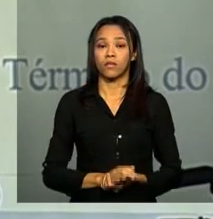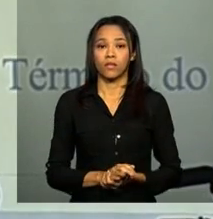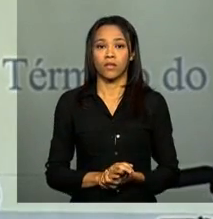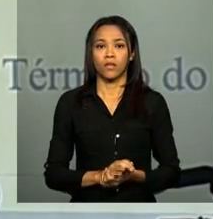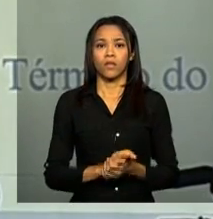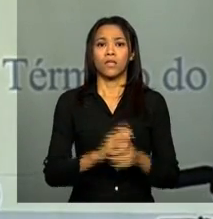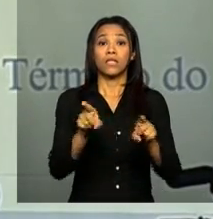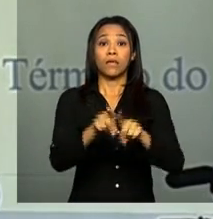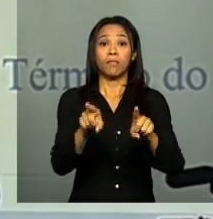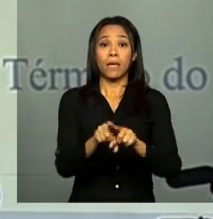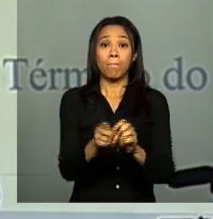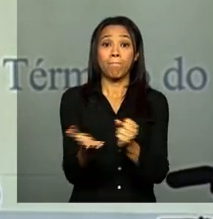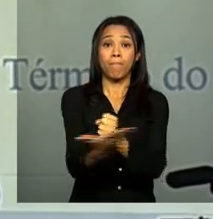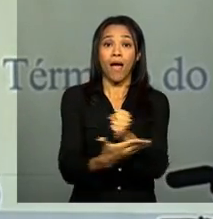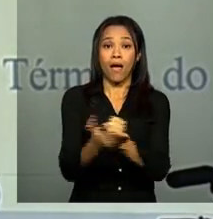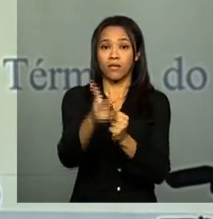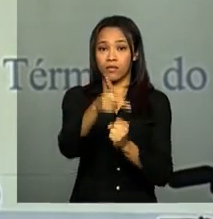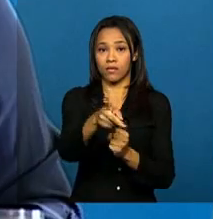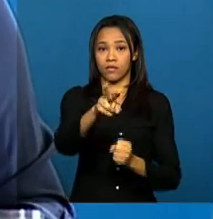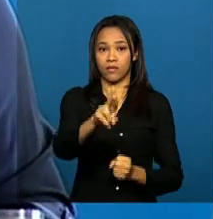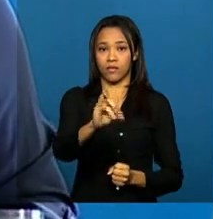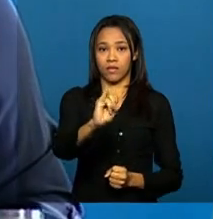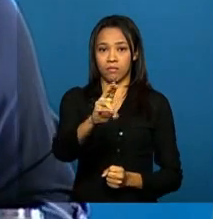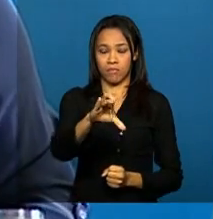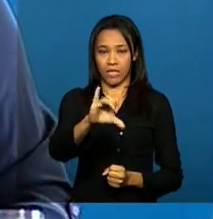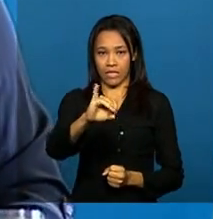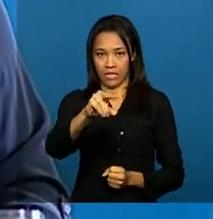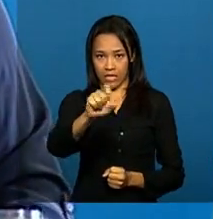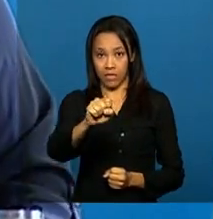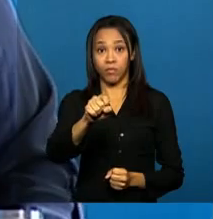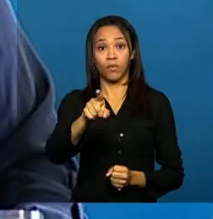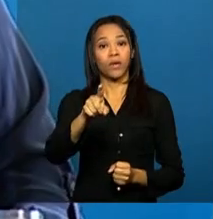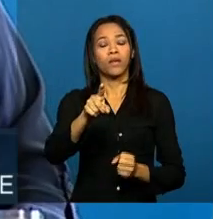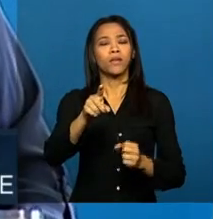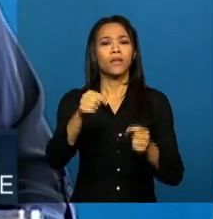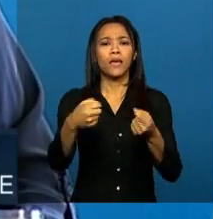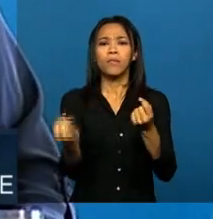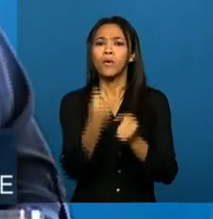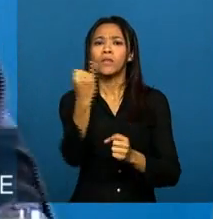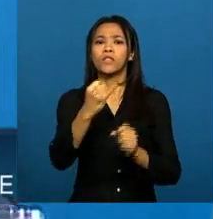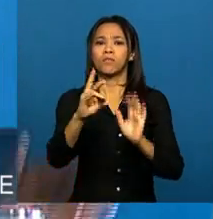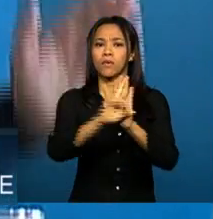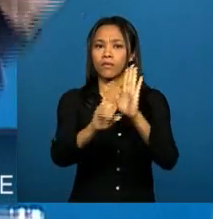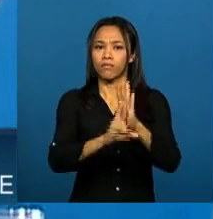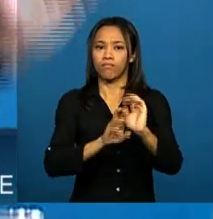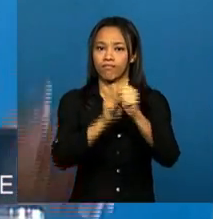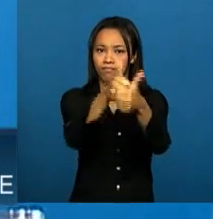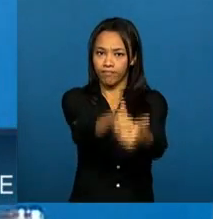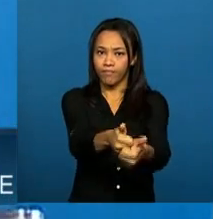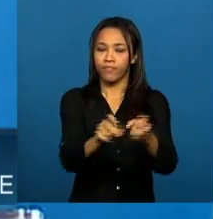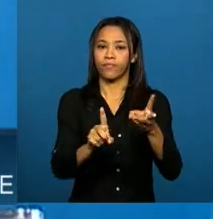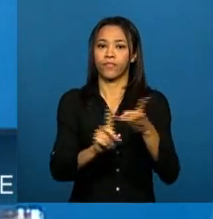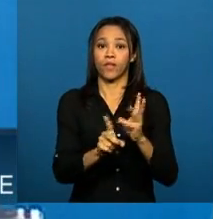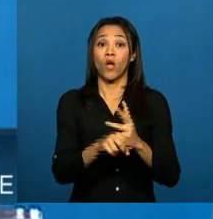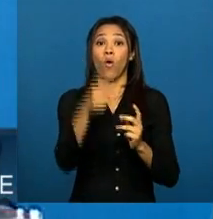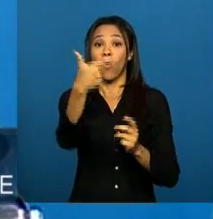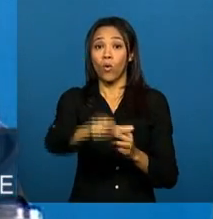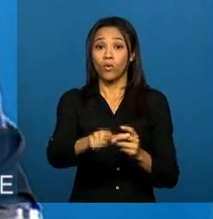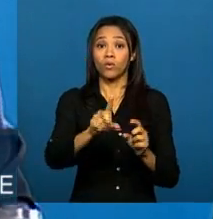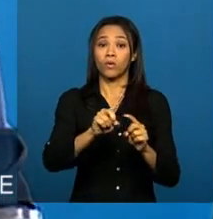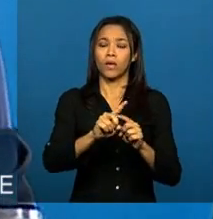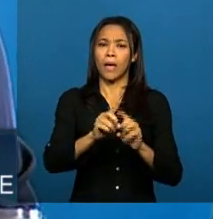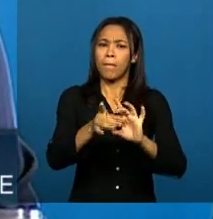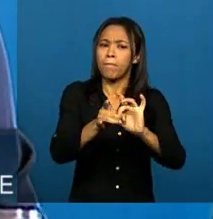Os princípios que devem nortear a privacidade e a proteção de dados pessoais. O consentimento